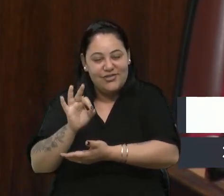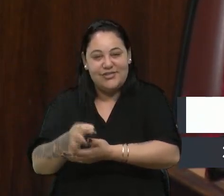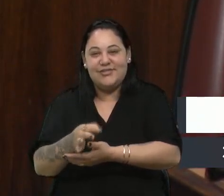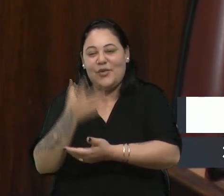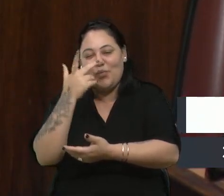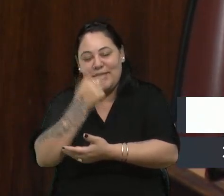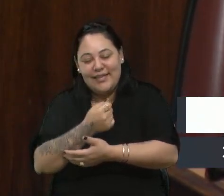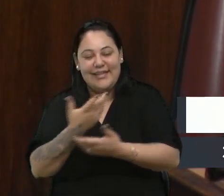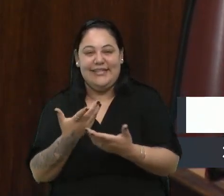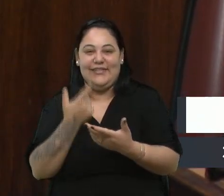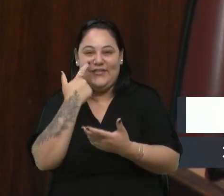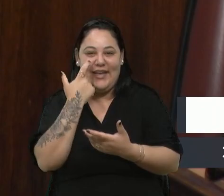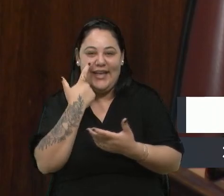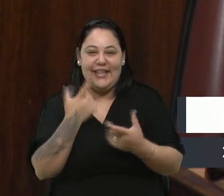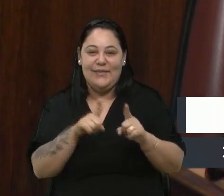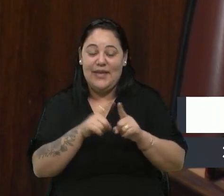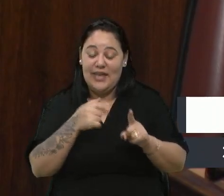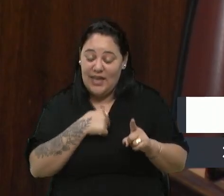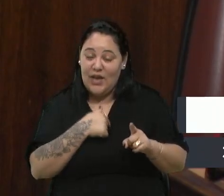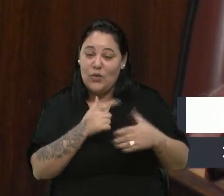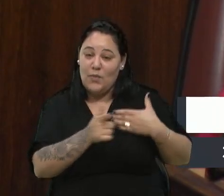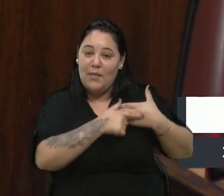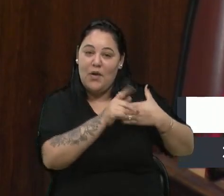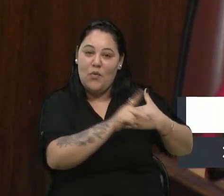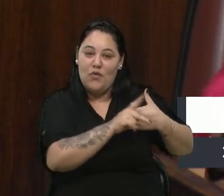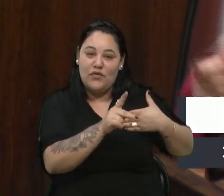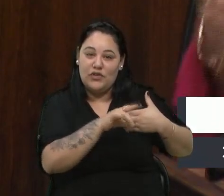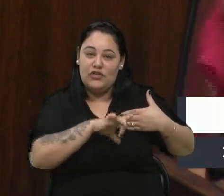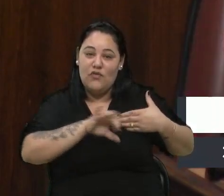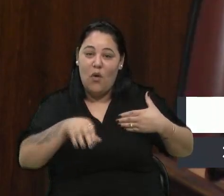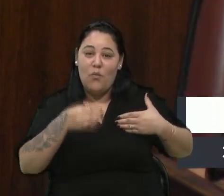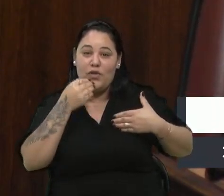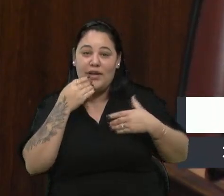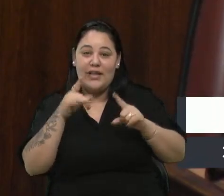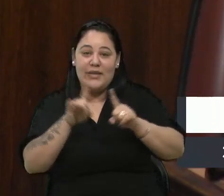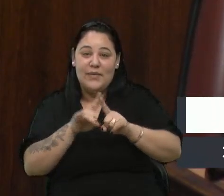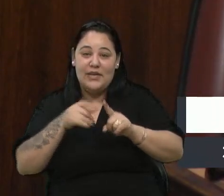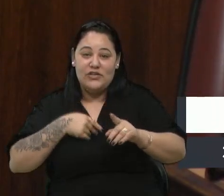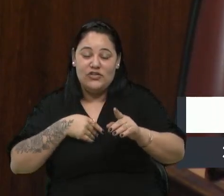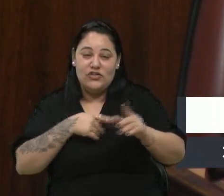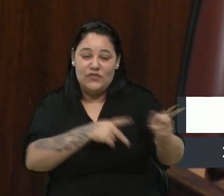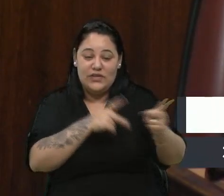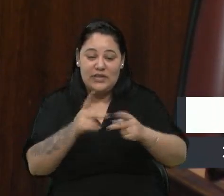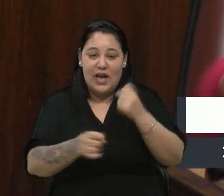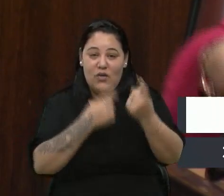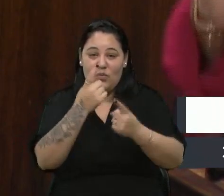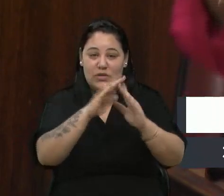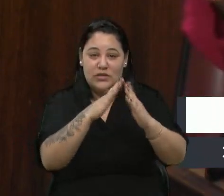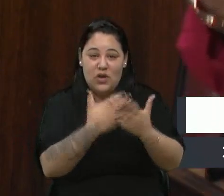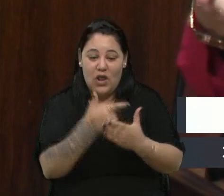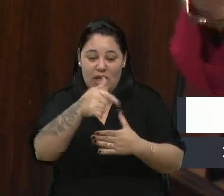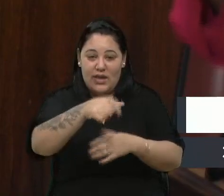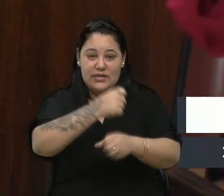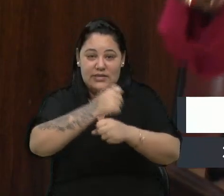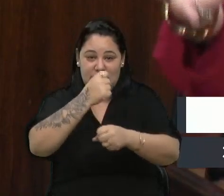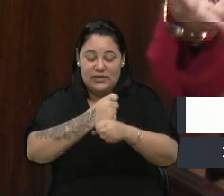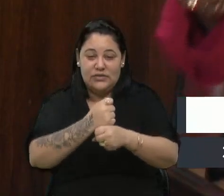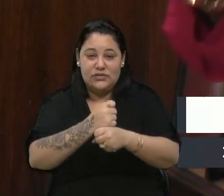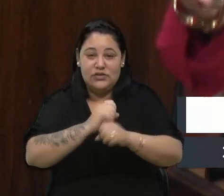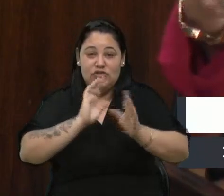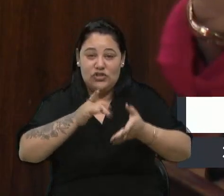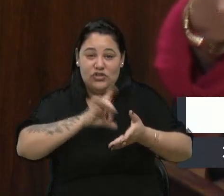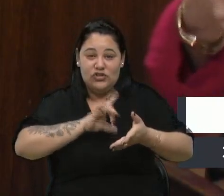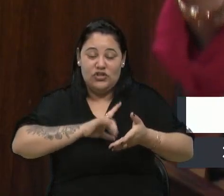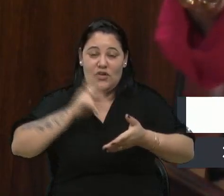e eu, até por ser professora, tive a oportunidade de ir em algumas escolas esse ano, que estava com o